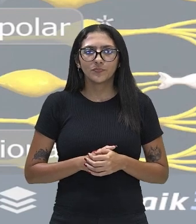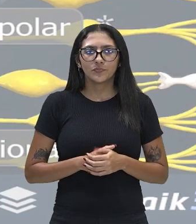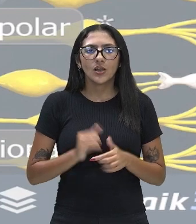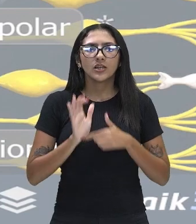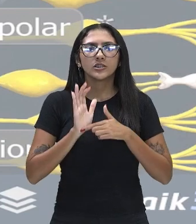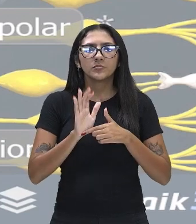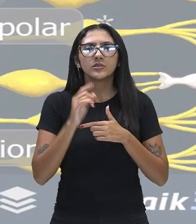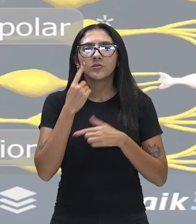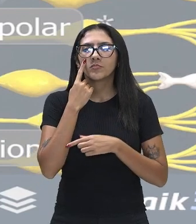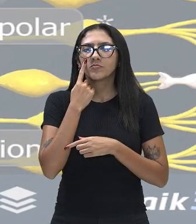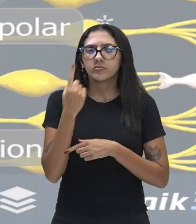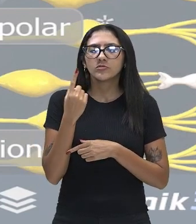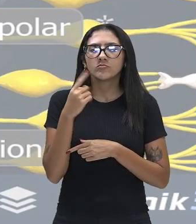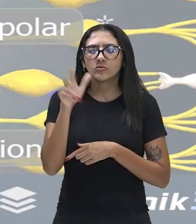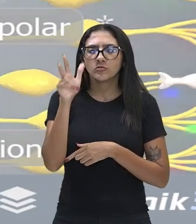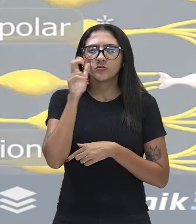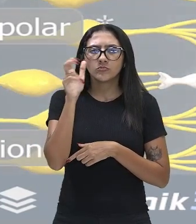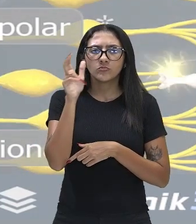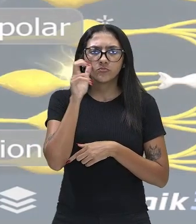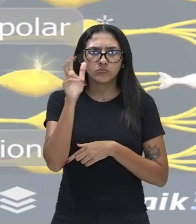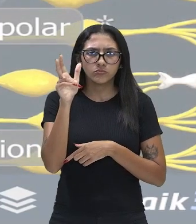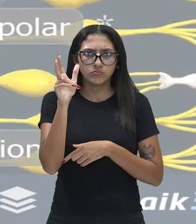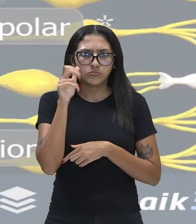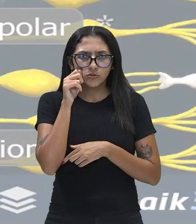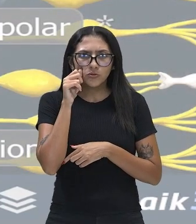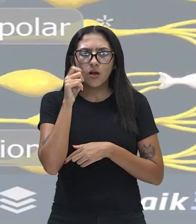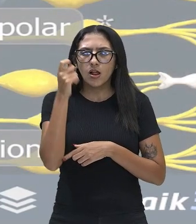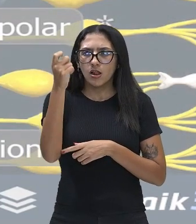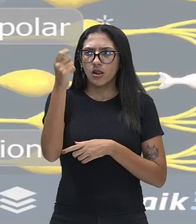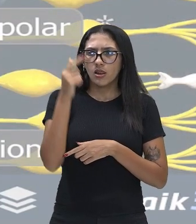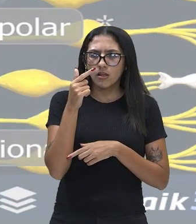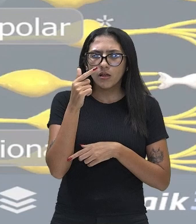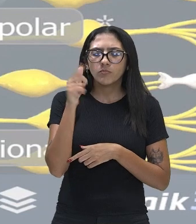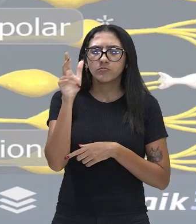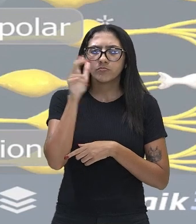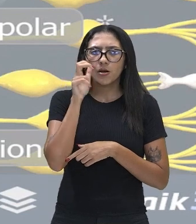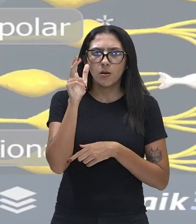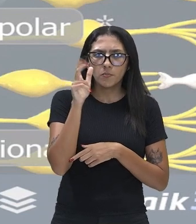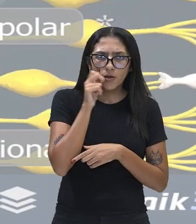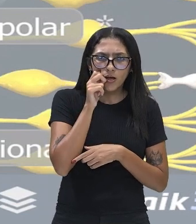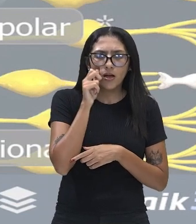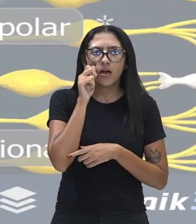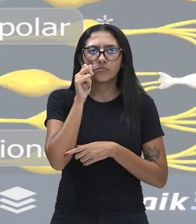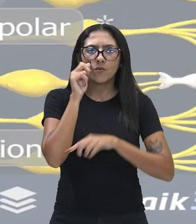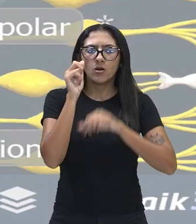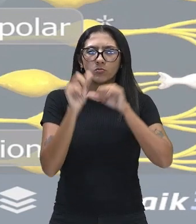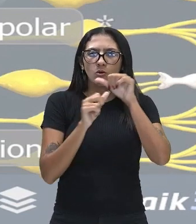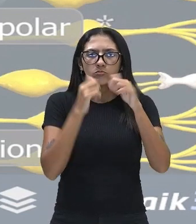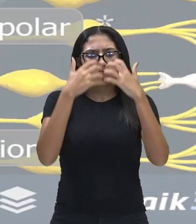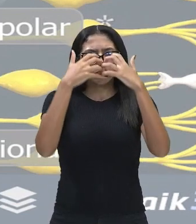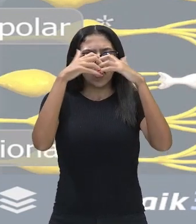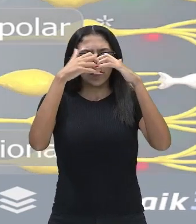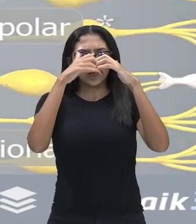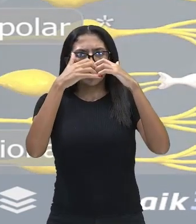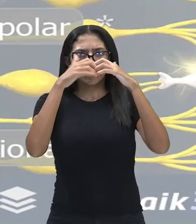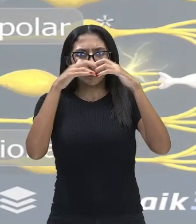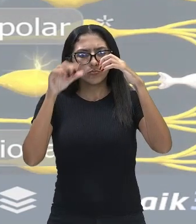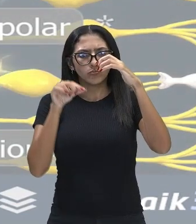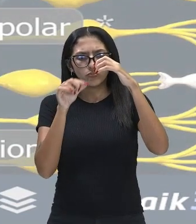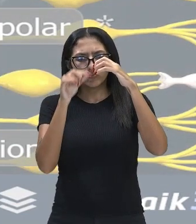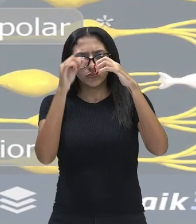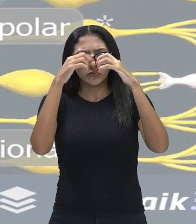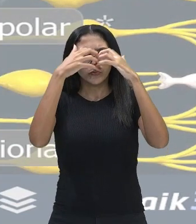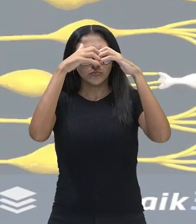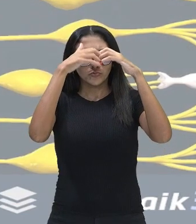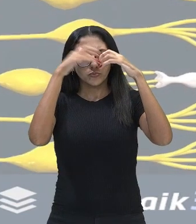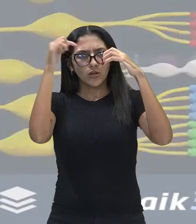captando esse sinal nervoso, o sinal luminoso, transformando ele num sinal nervoso que vai ser levado até